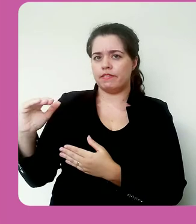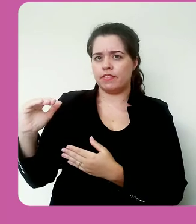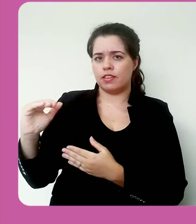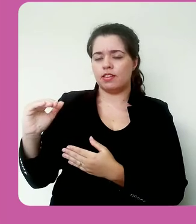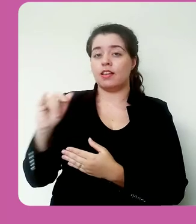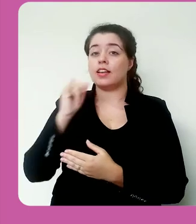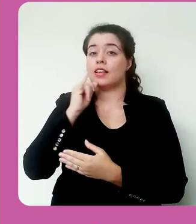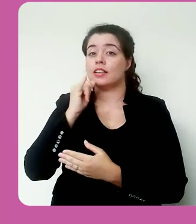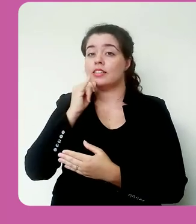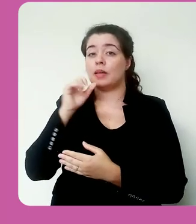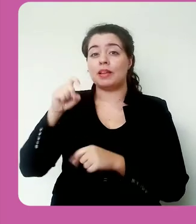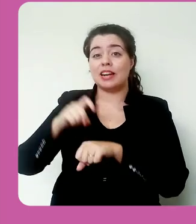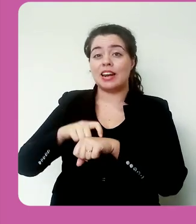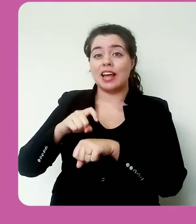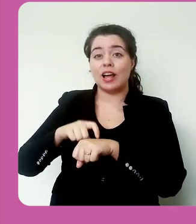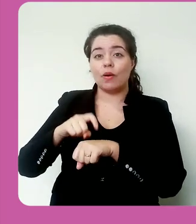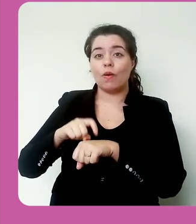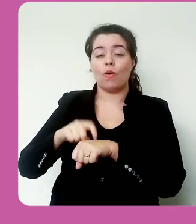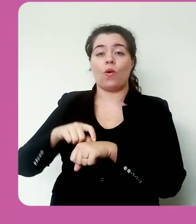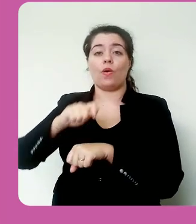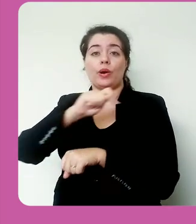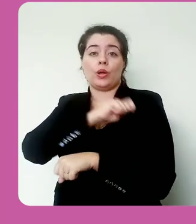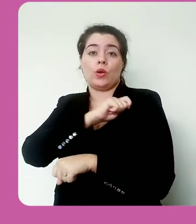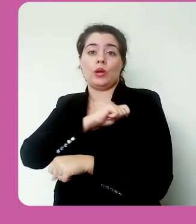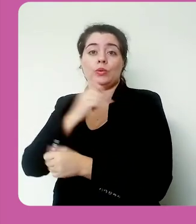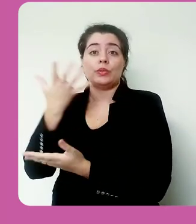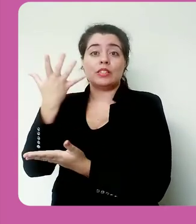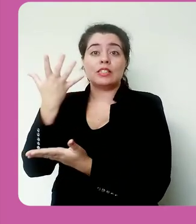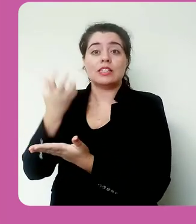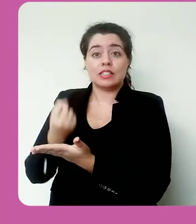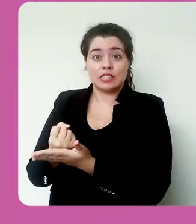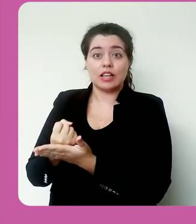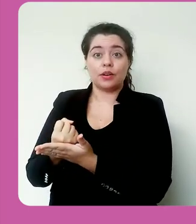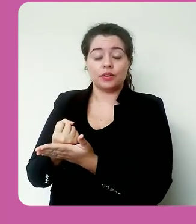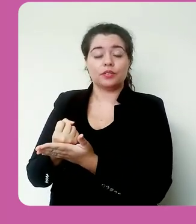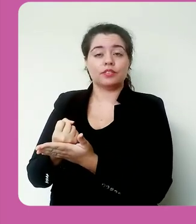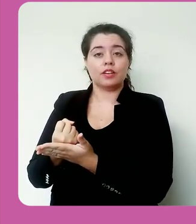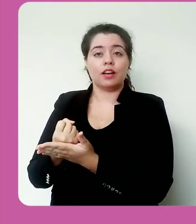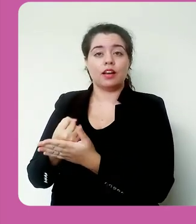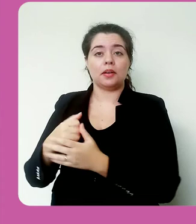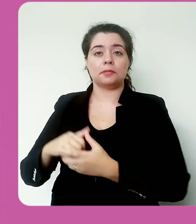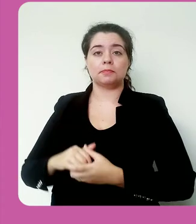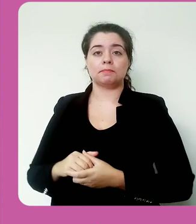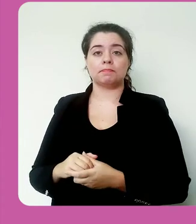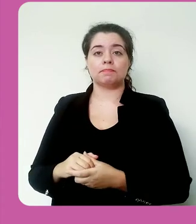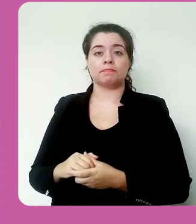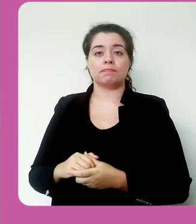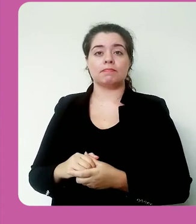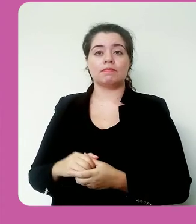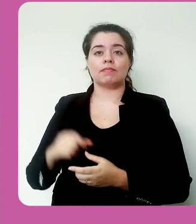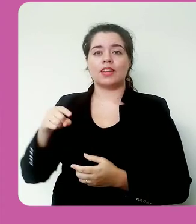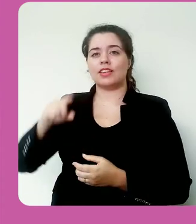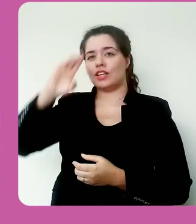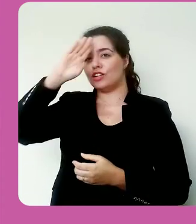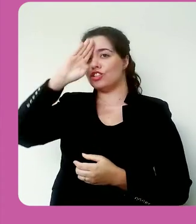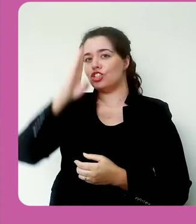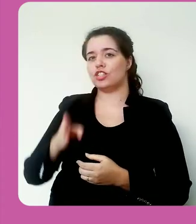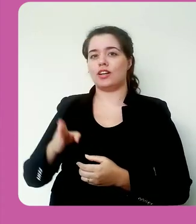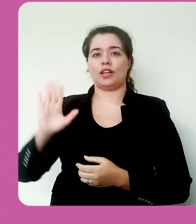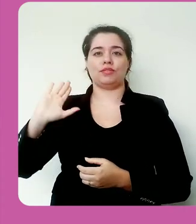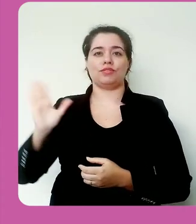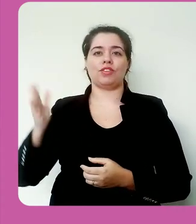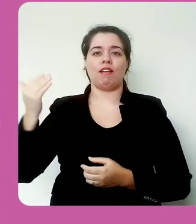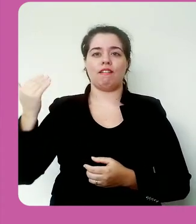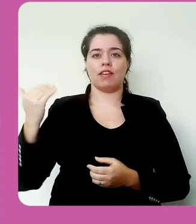a sua tarefa, assim que ele salvar o envio da tarefa, ele automaticamente